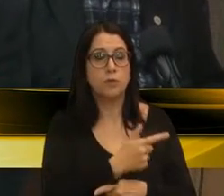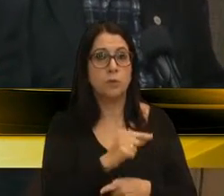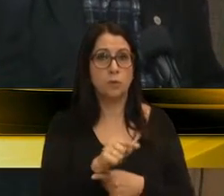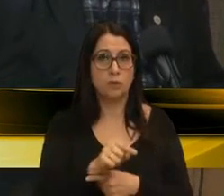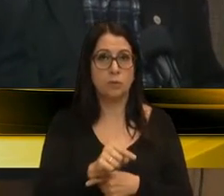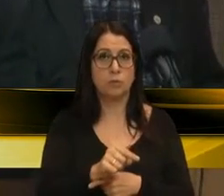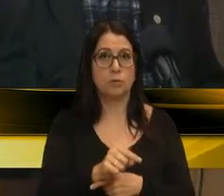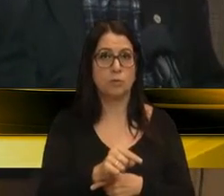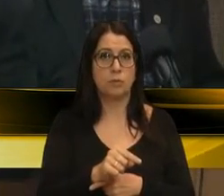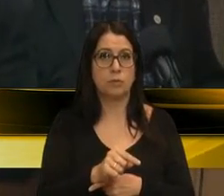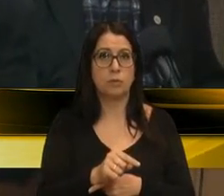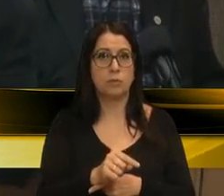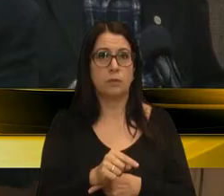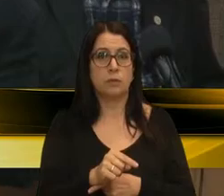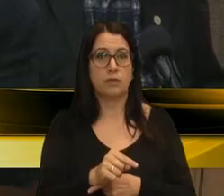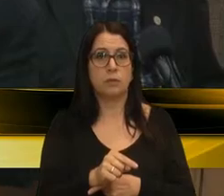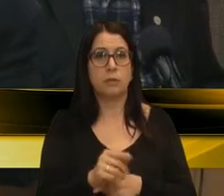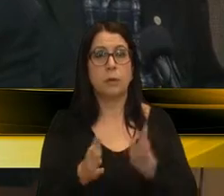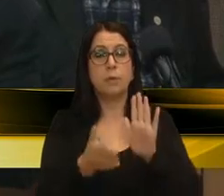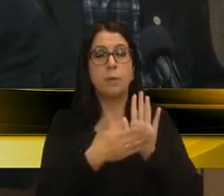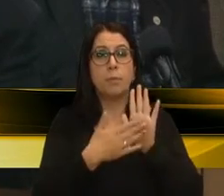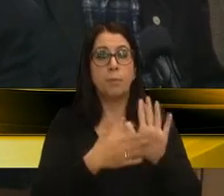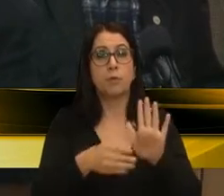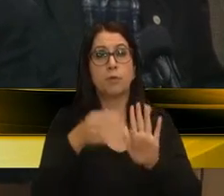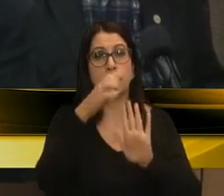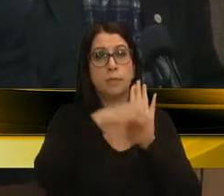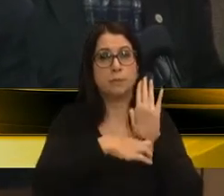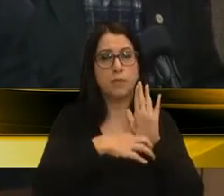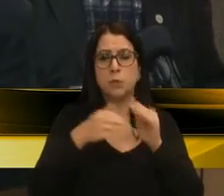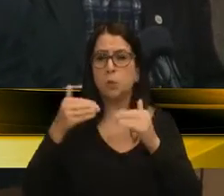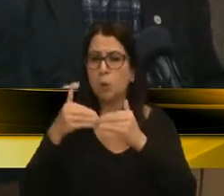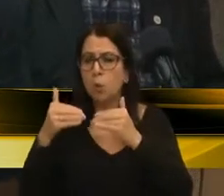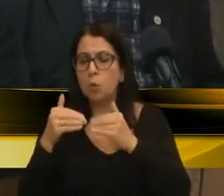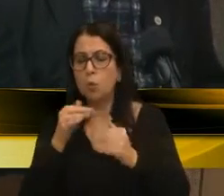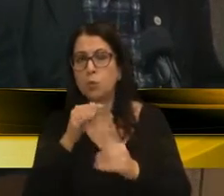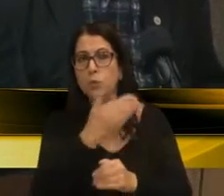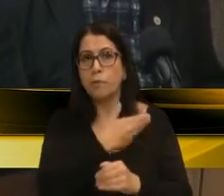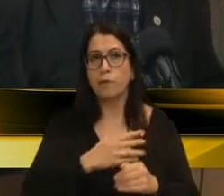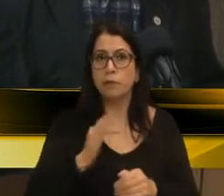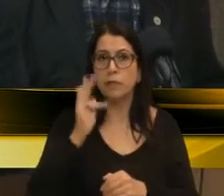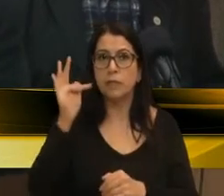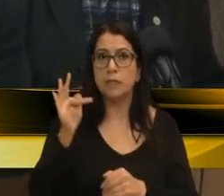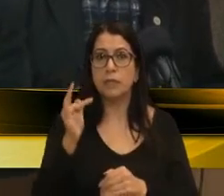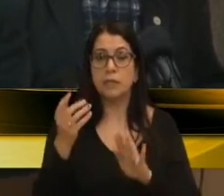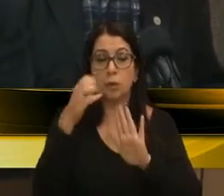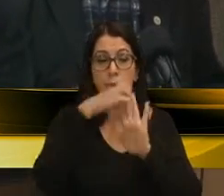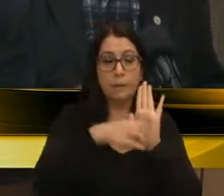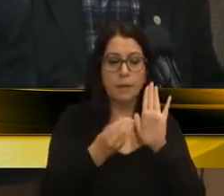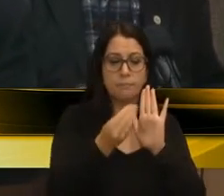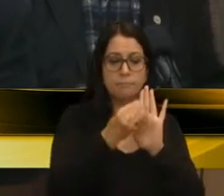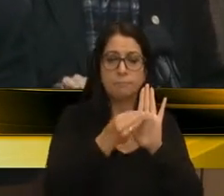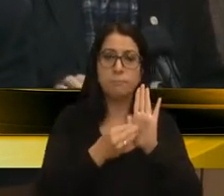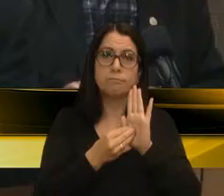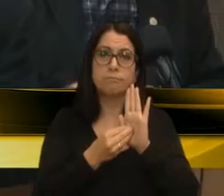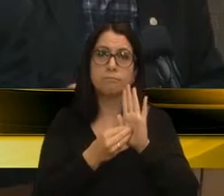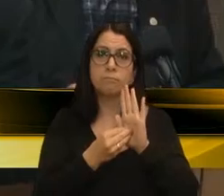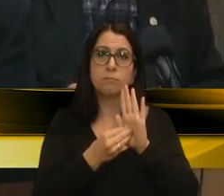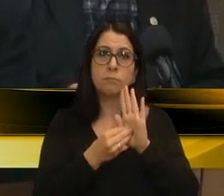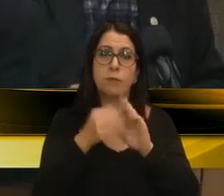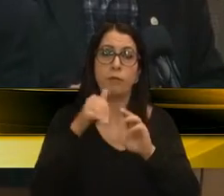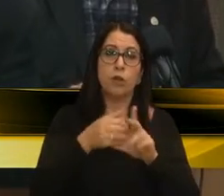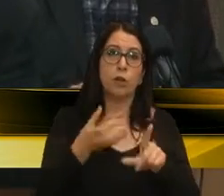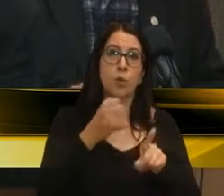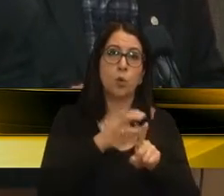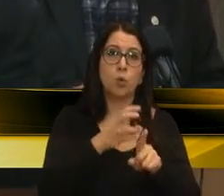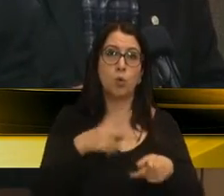estão se propondo fazer emendas a acordo com o governo federal, fazendo as emendas para votar